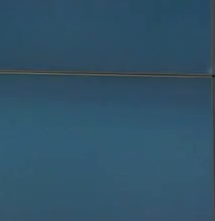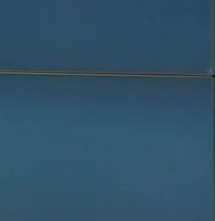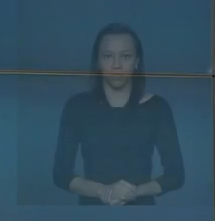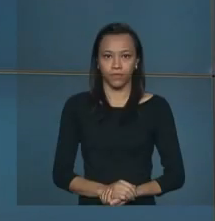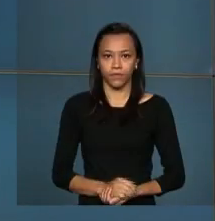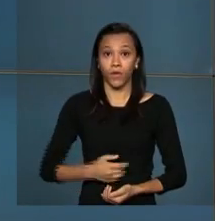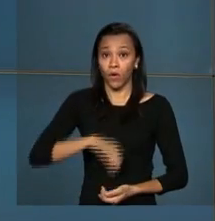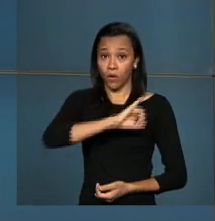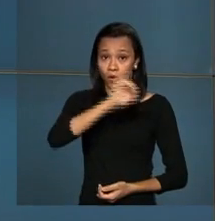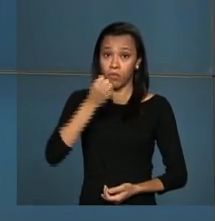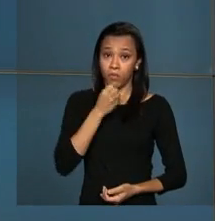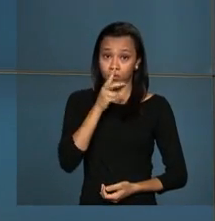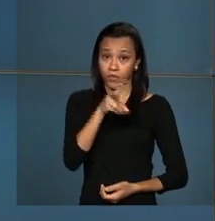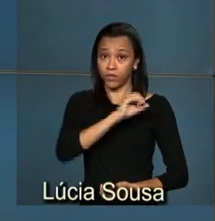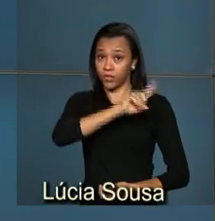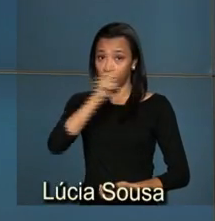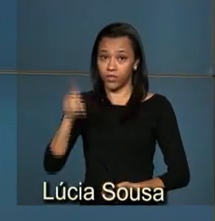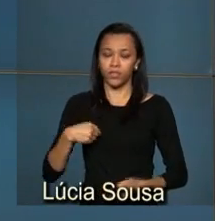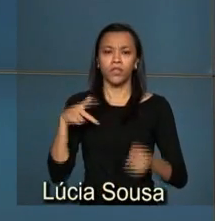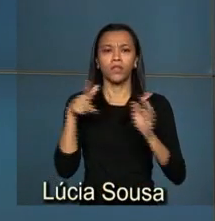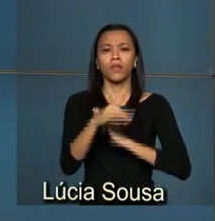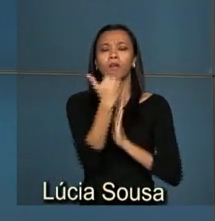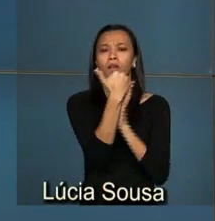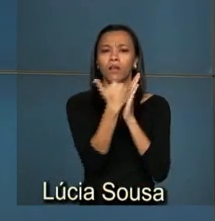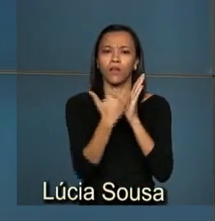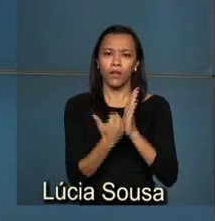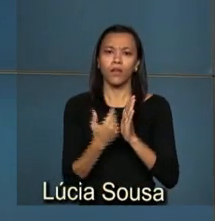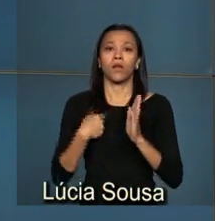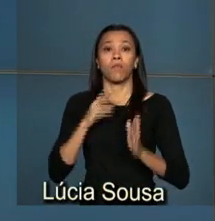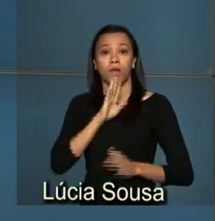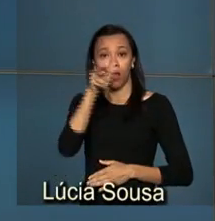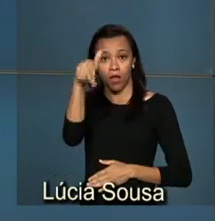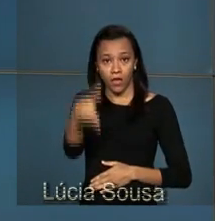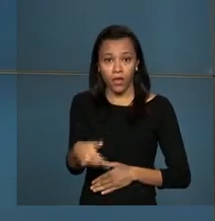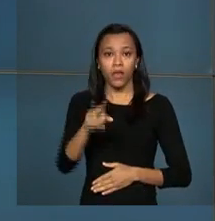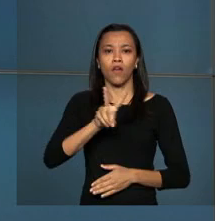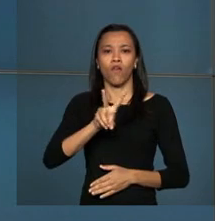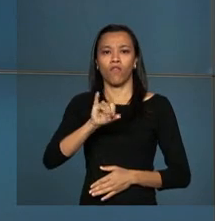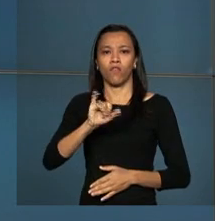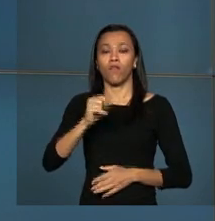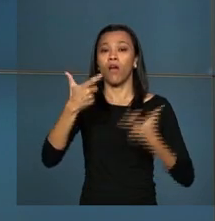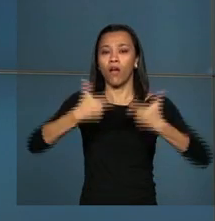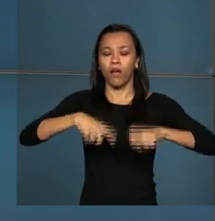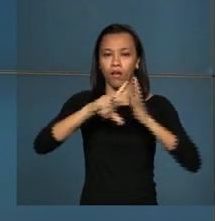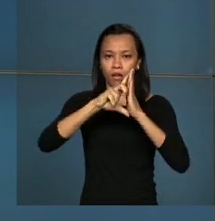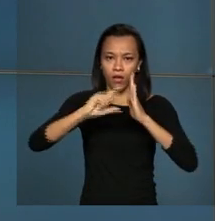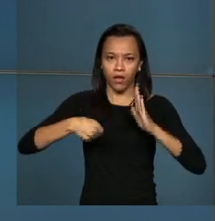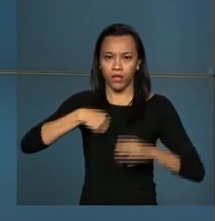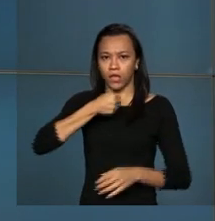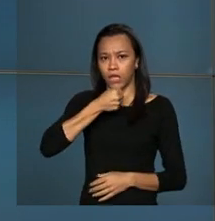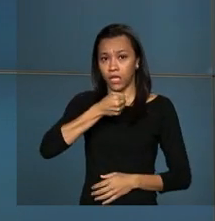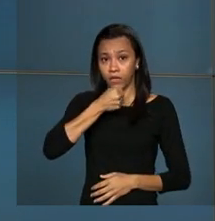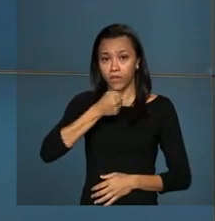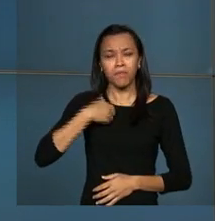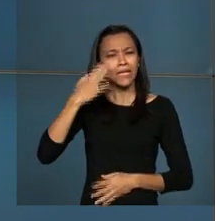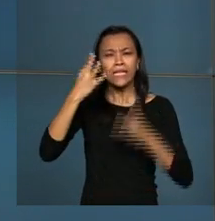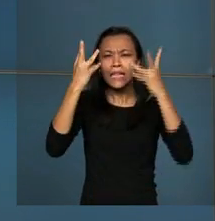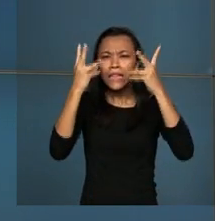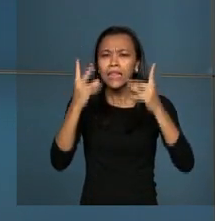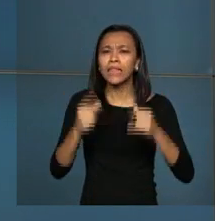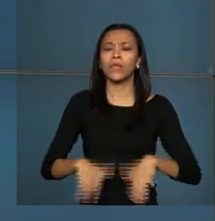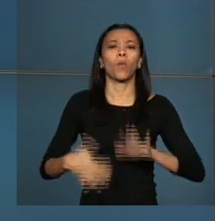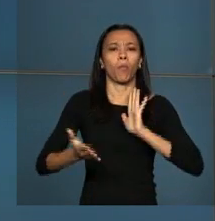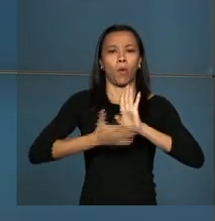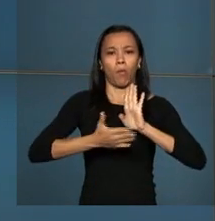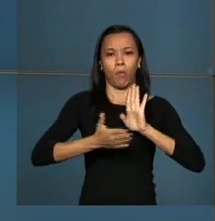Olá, bom dia. Interrompemos nossa programação para acompanhar ao vivo do Palácio do Planalto entrevista coletiva para detalhamento da